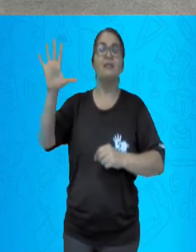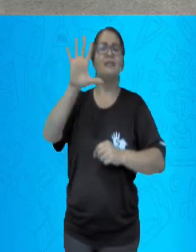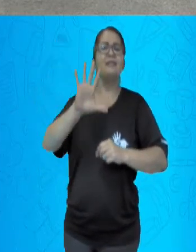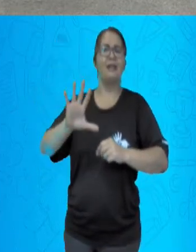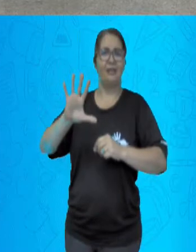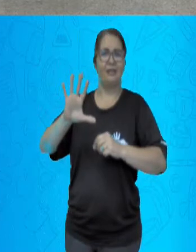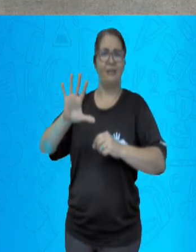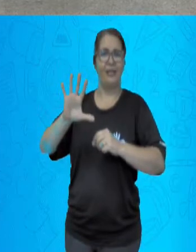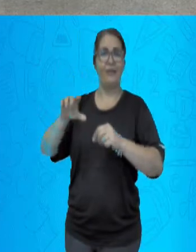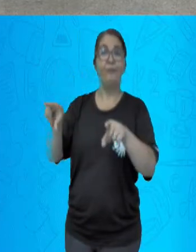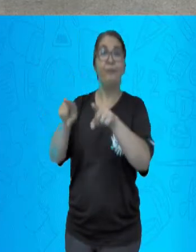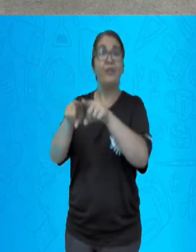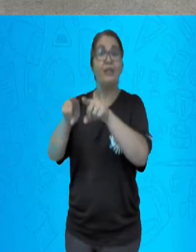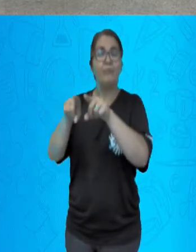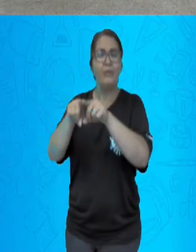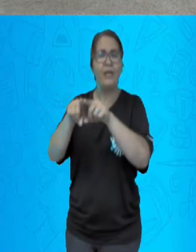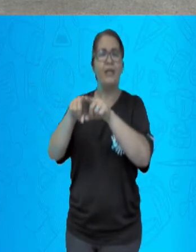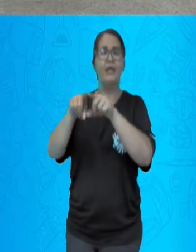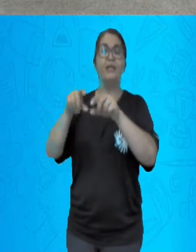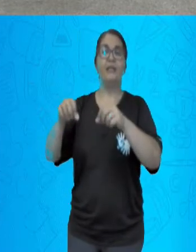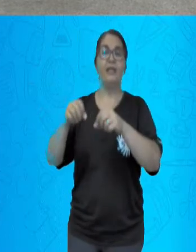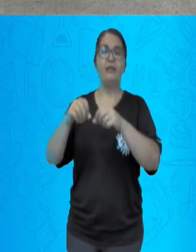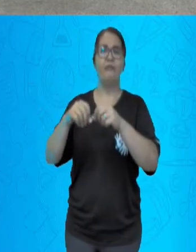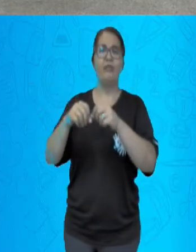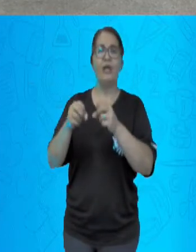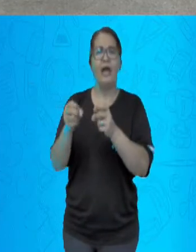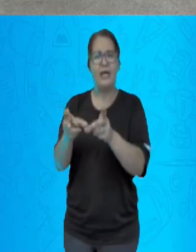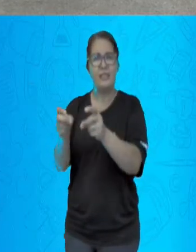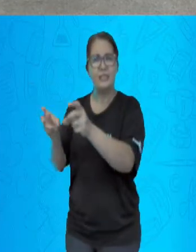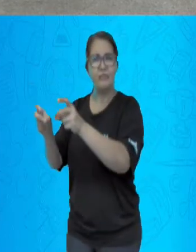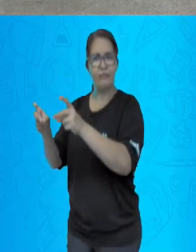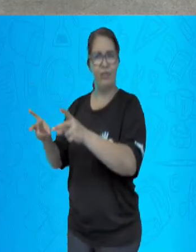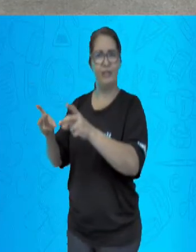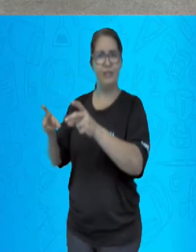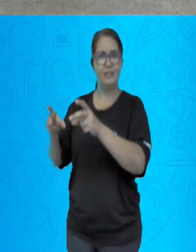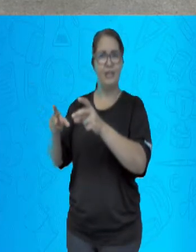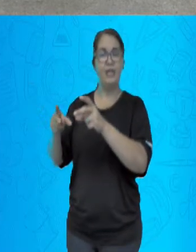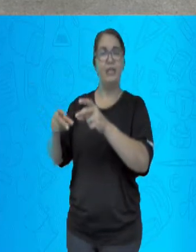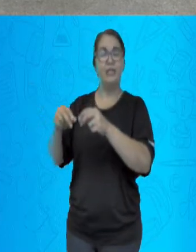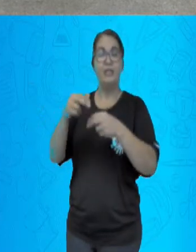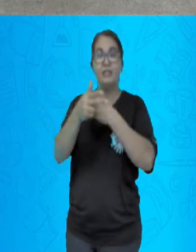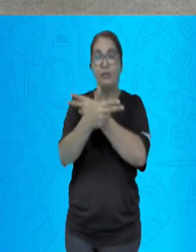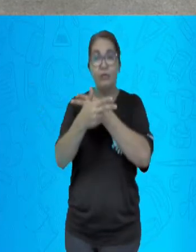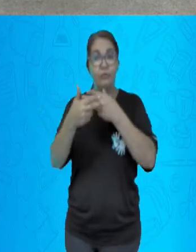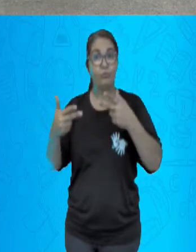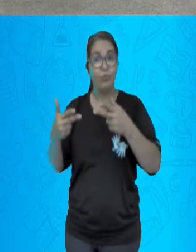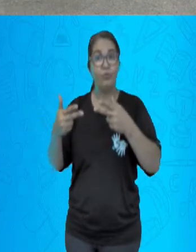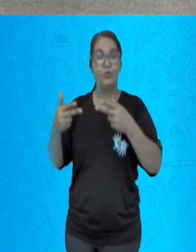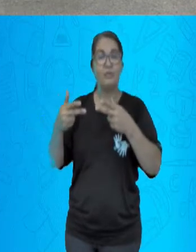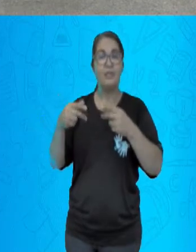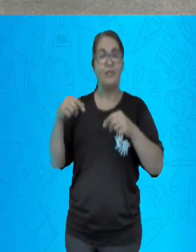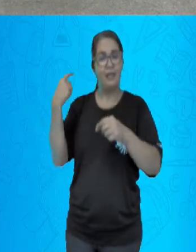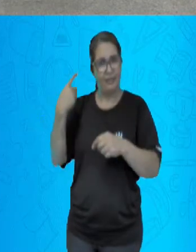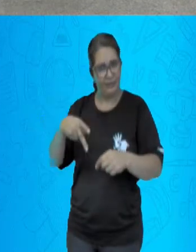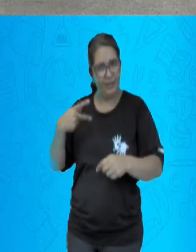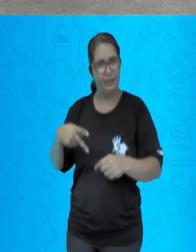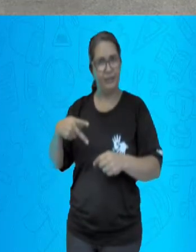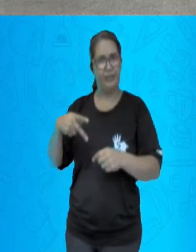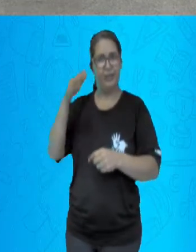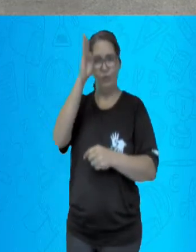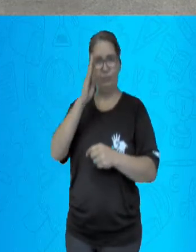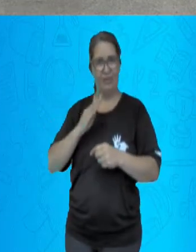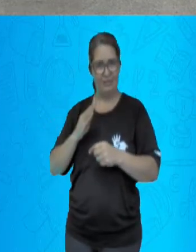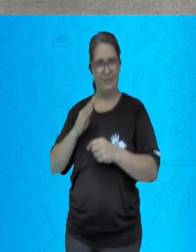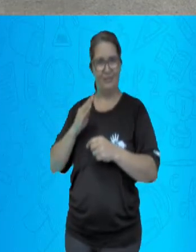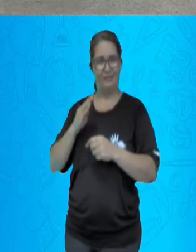estruturas de maquinário fábrico também aportavam em terras brasileiras, já que muitos produtores de